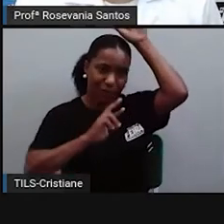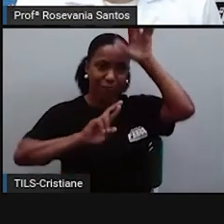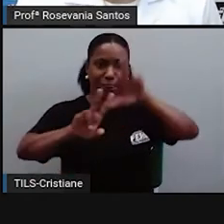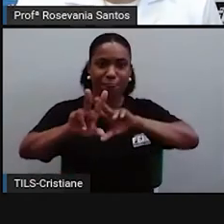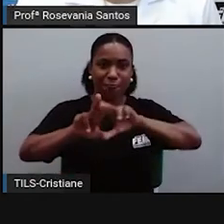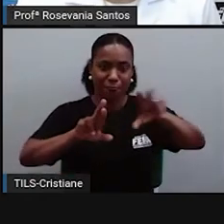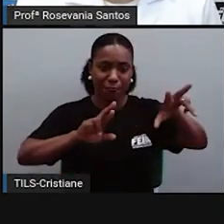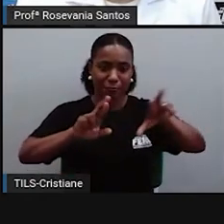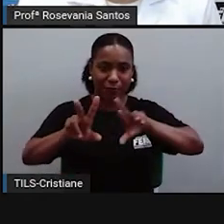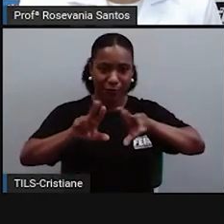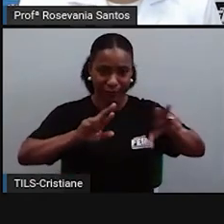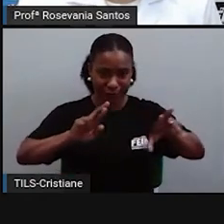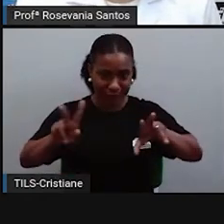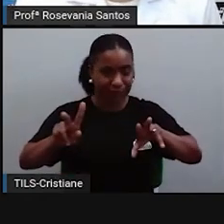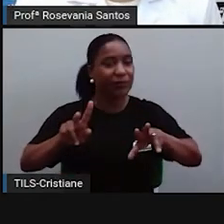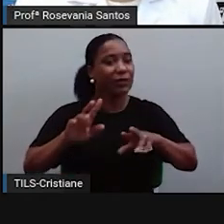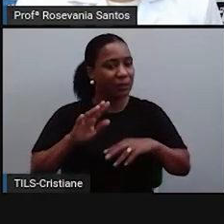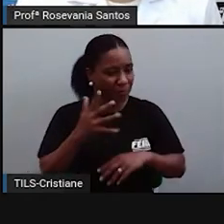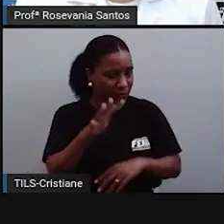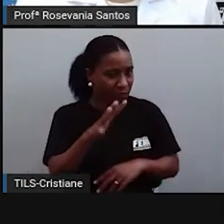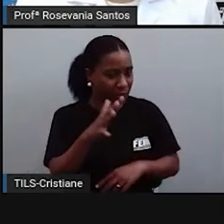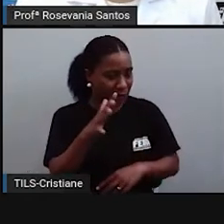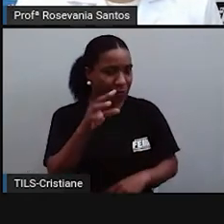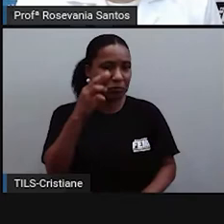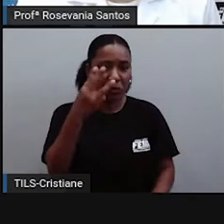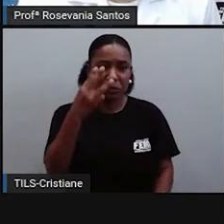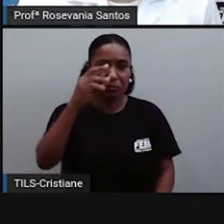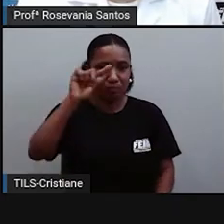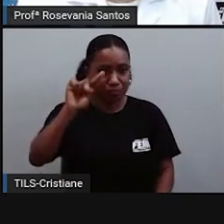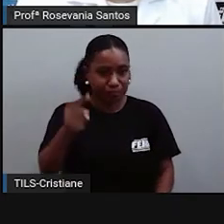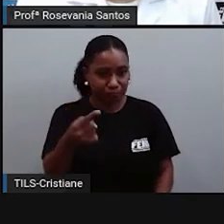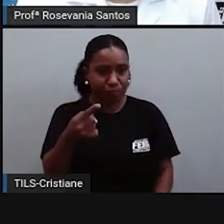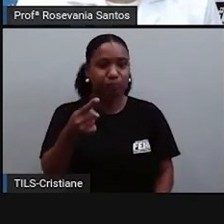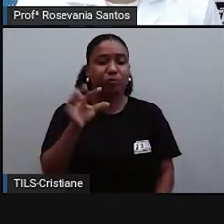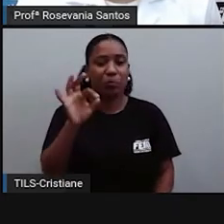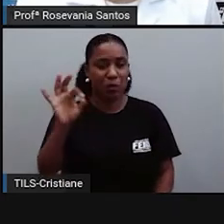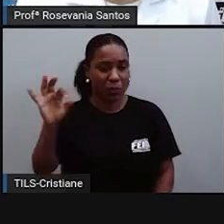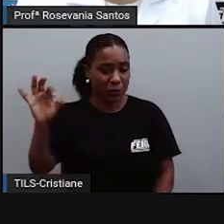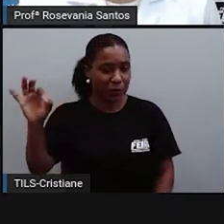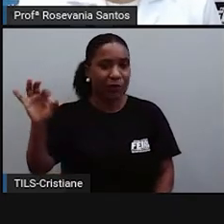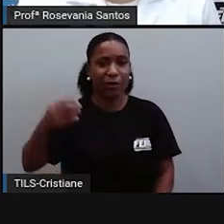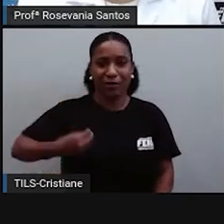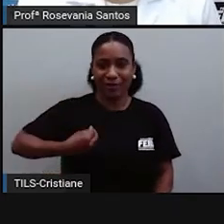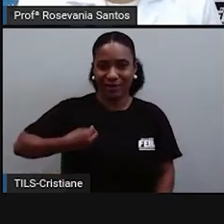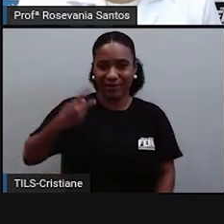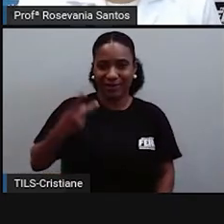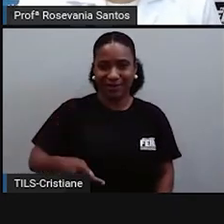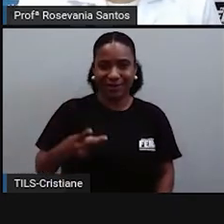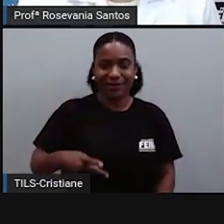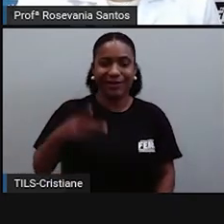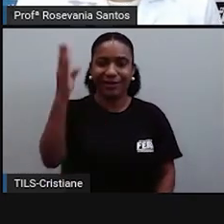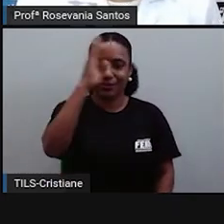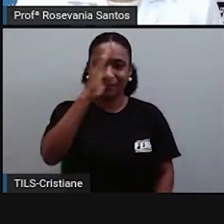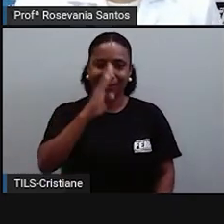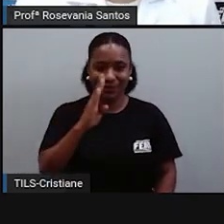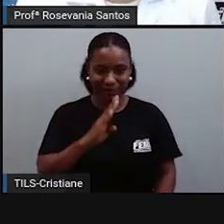estimativa que se tinha na época. Então, 3 milhões de indígenas viviam em Dorana, que era o movimento do Brasil. Então, com a chegada